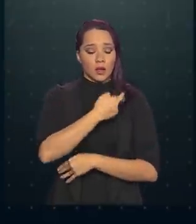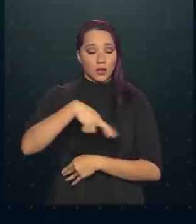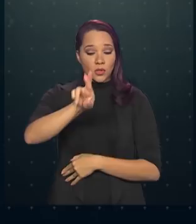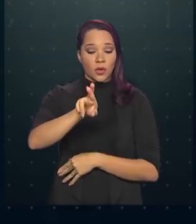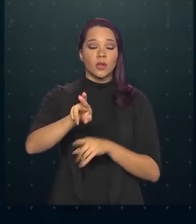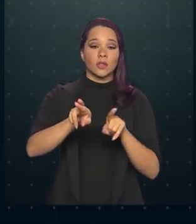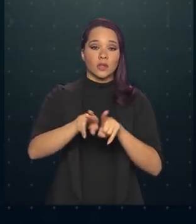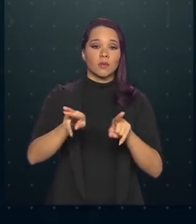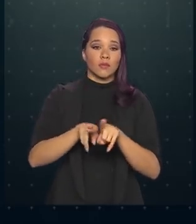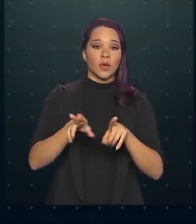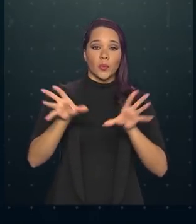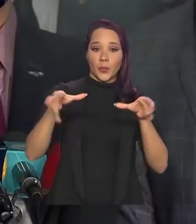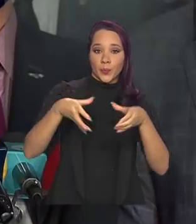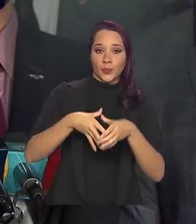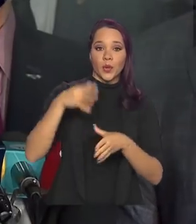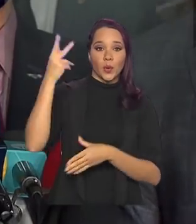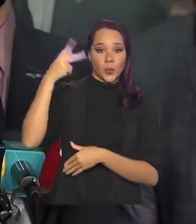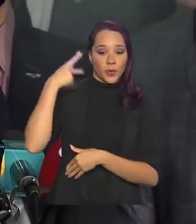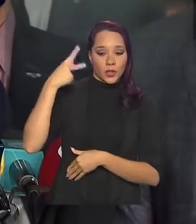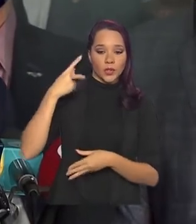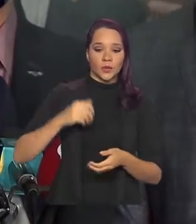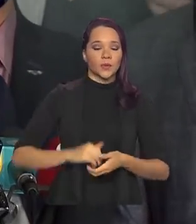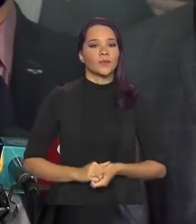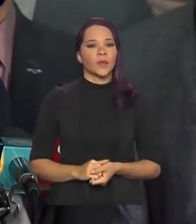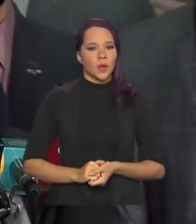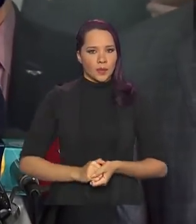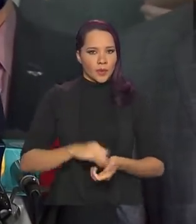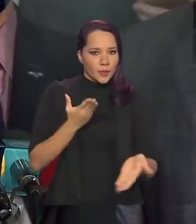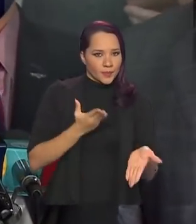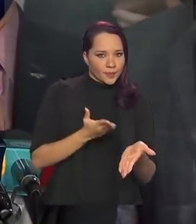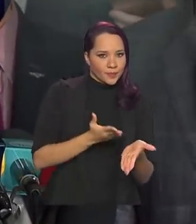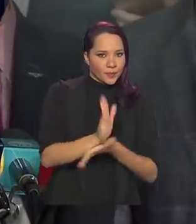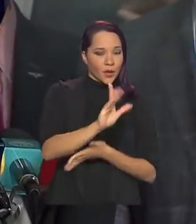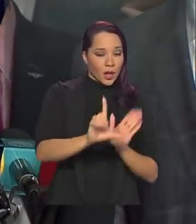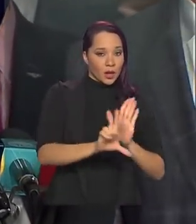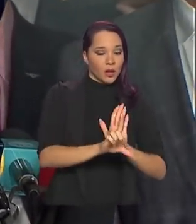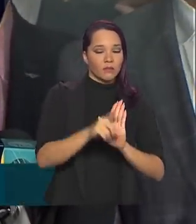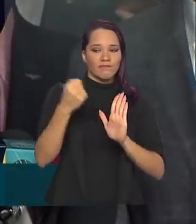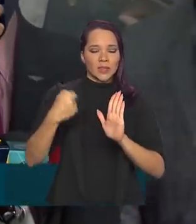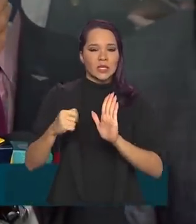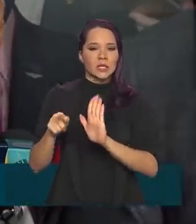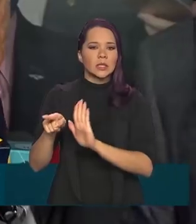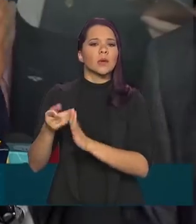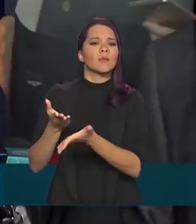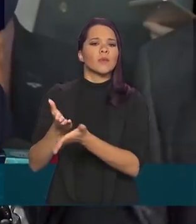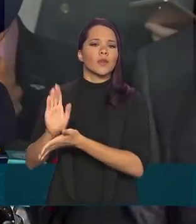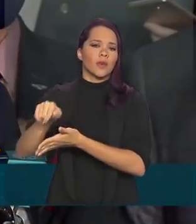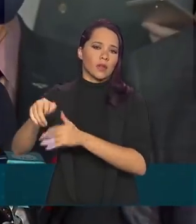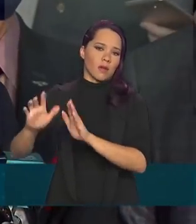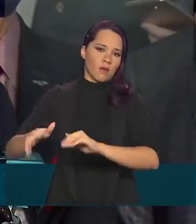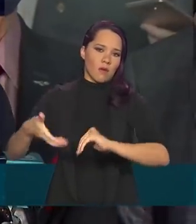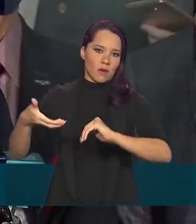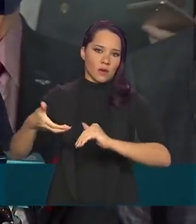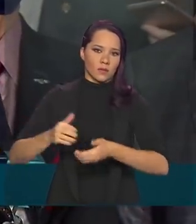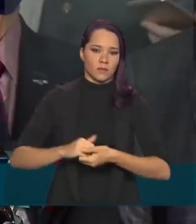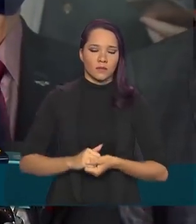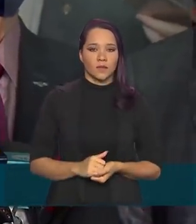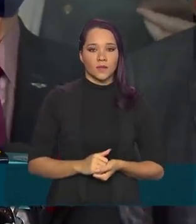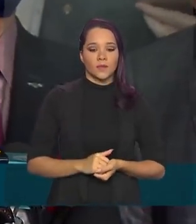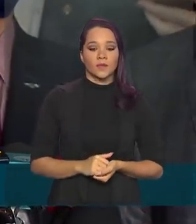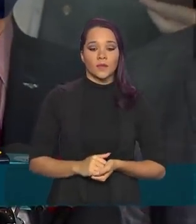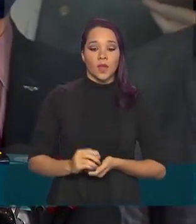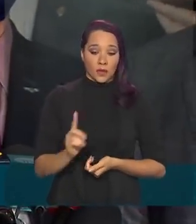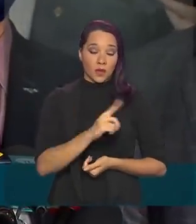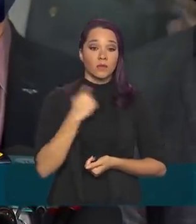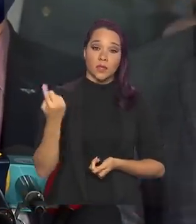e partidos políticos. Para entrar em vigor, a lei ainda terá que ser aprovada pelo Congresso Nacional. Nós